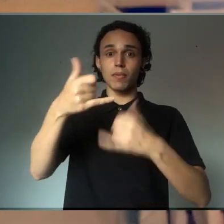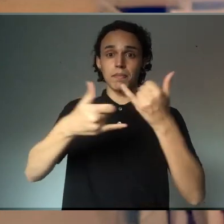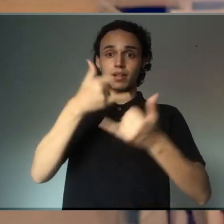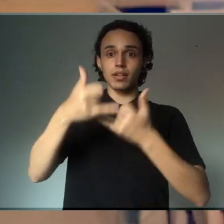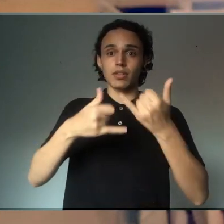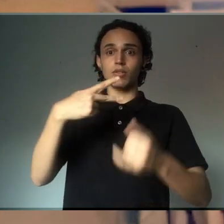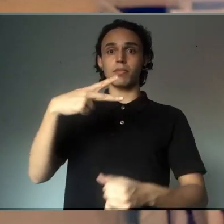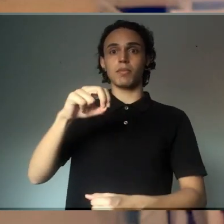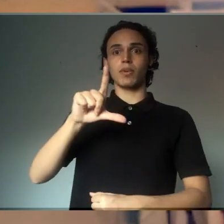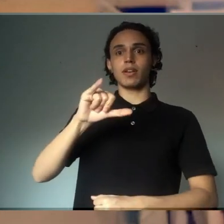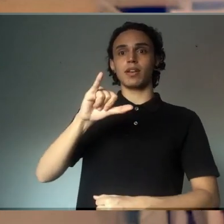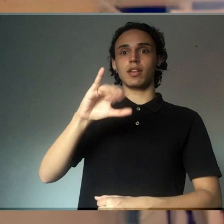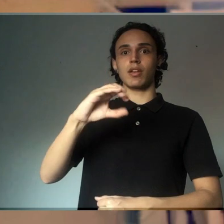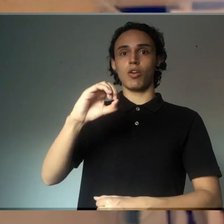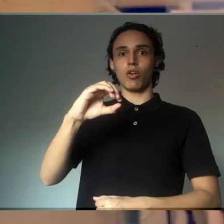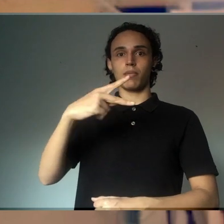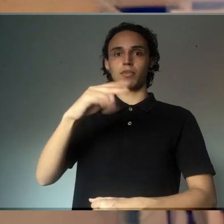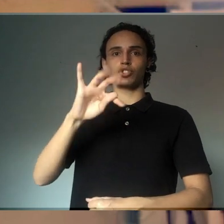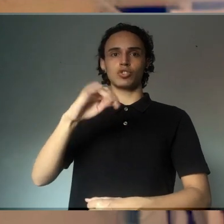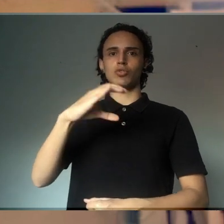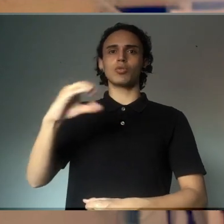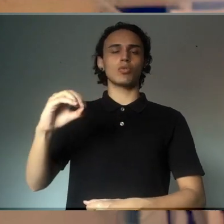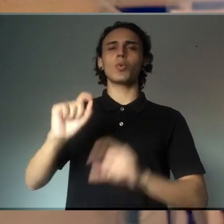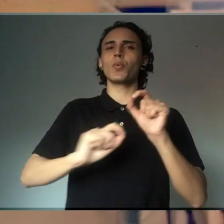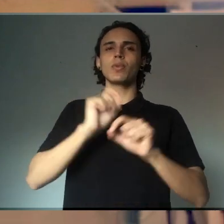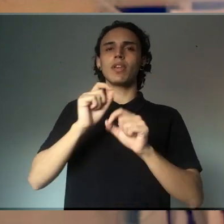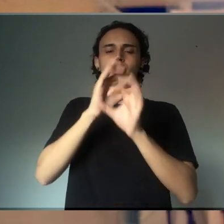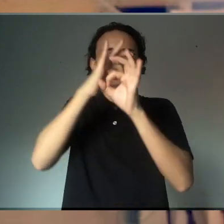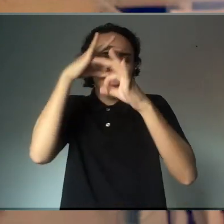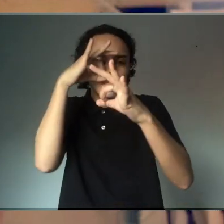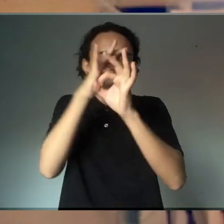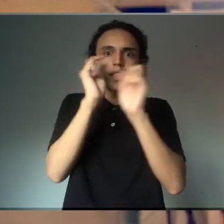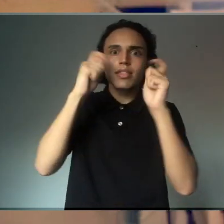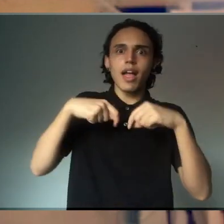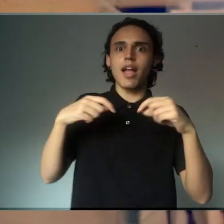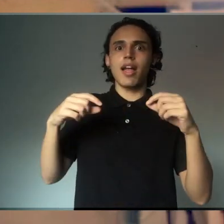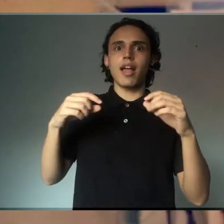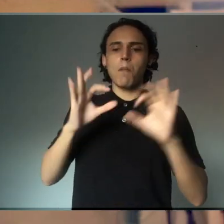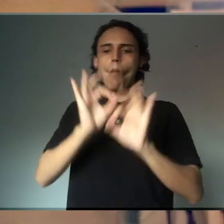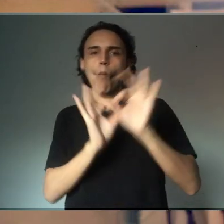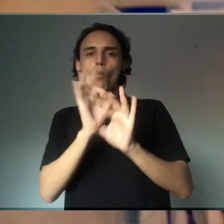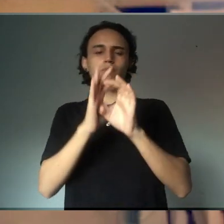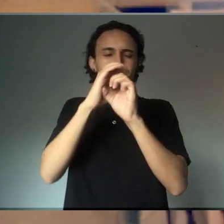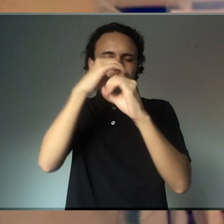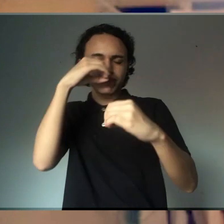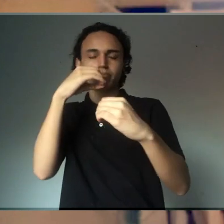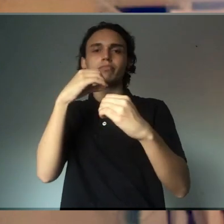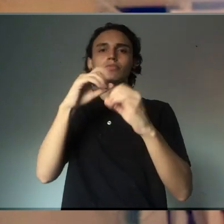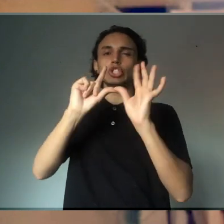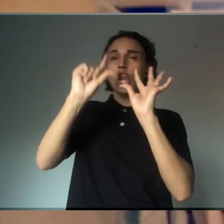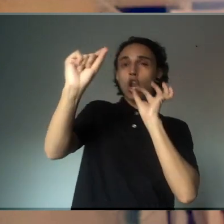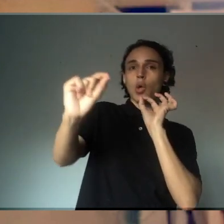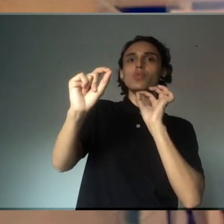polióptico, que é um brinquedo de lentes para observar, montar microscópio, montar telescópio,